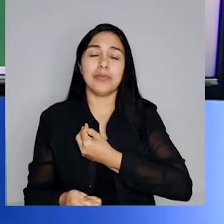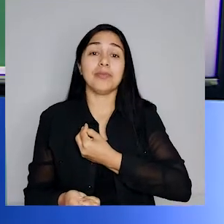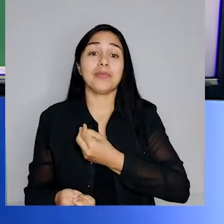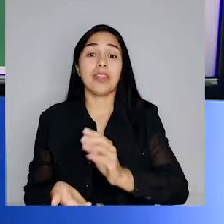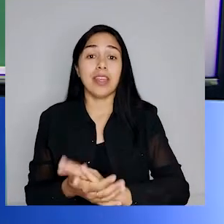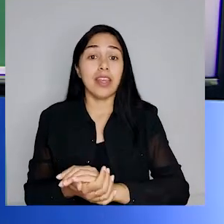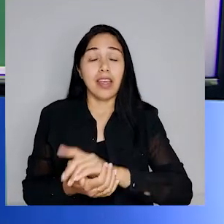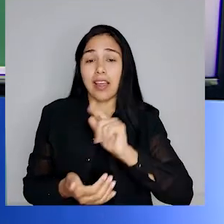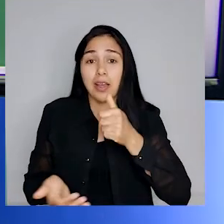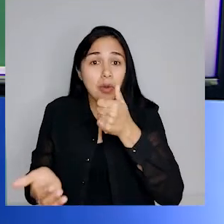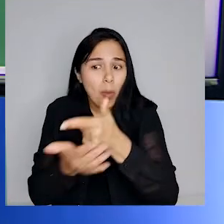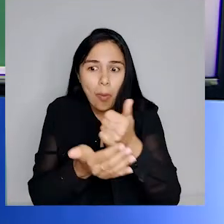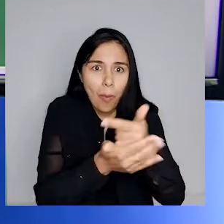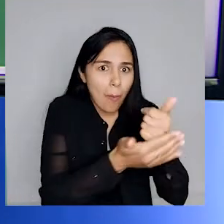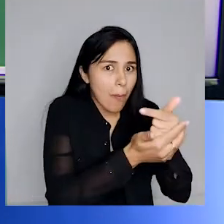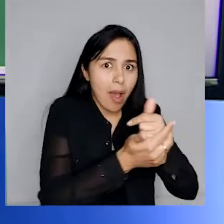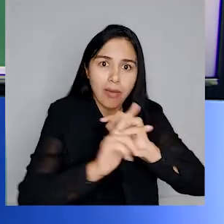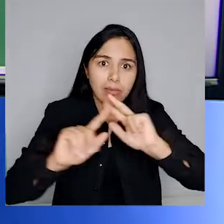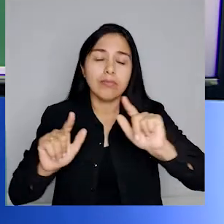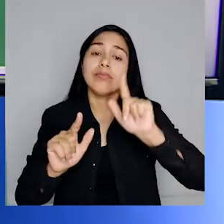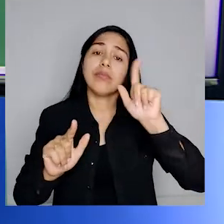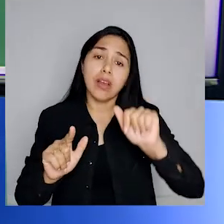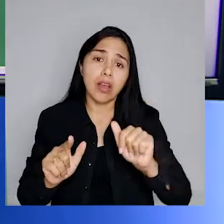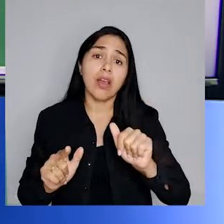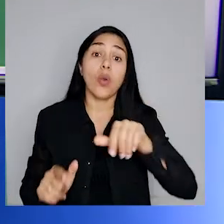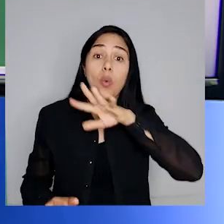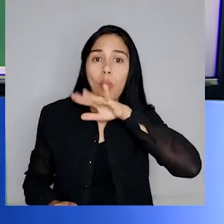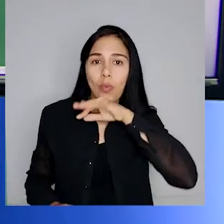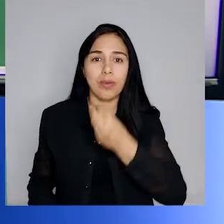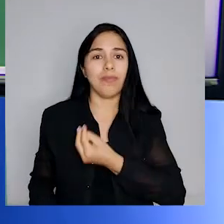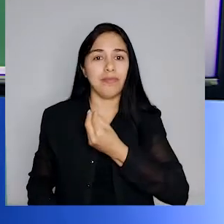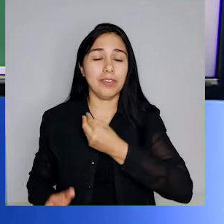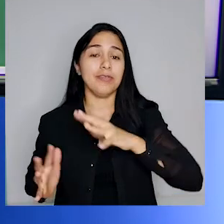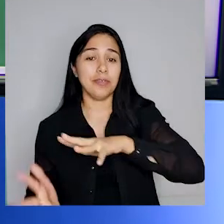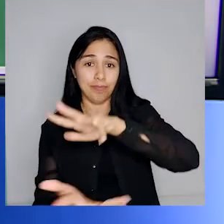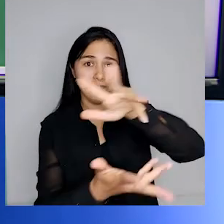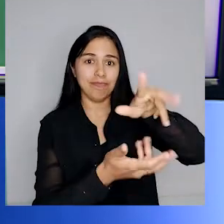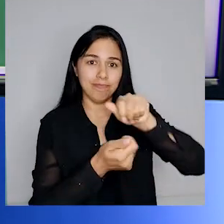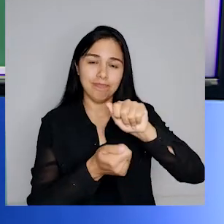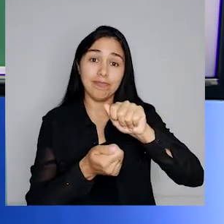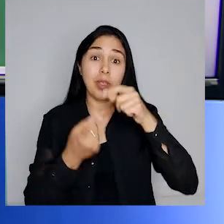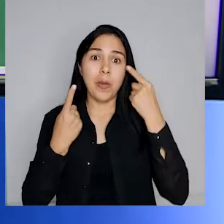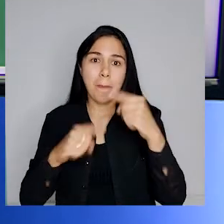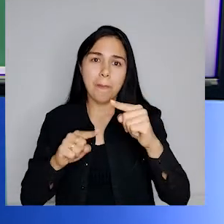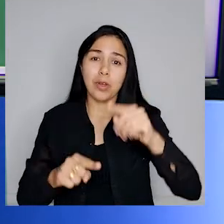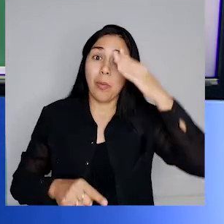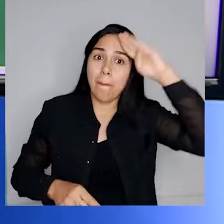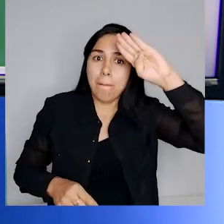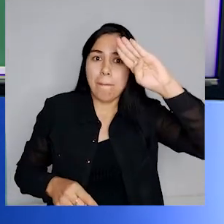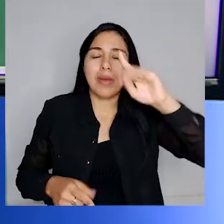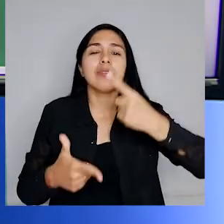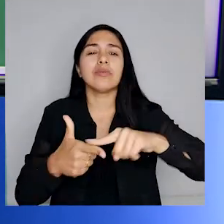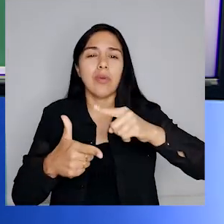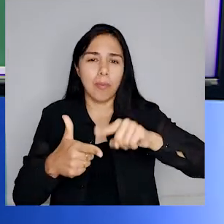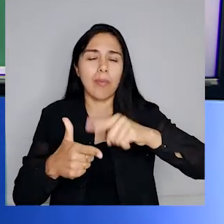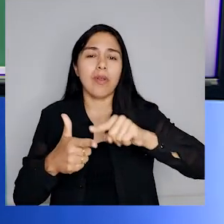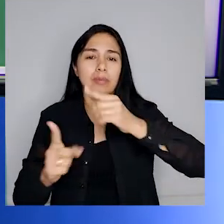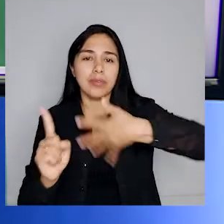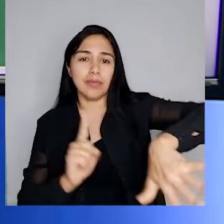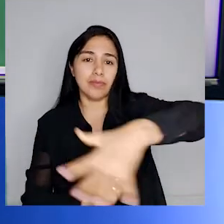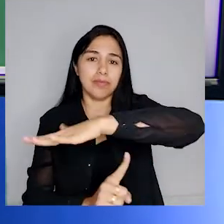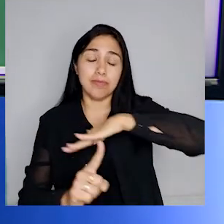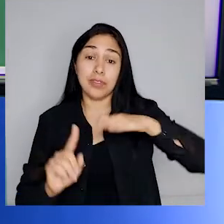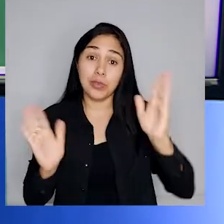prejudicial à vida no planeta Terra e gera um dos principais problemas ambientais da atualidade, que é o